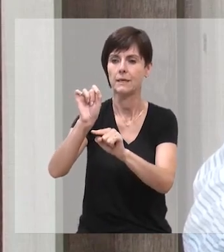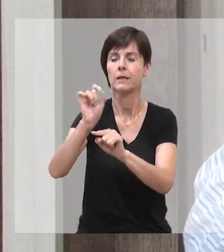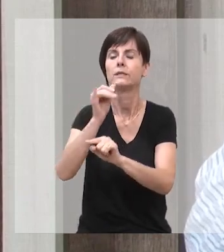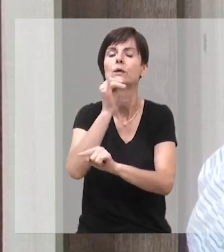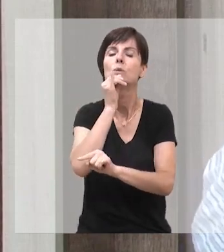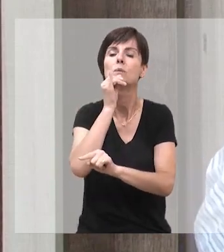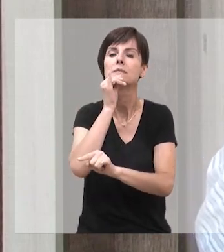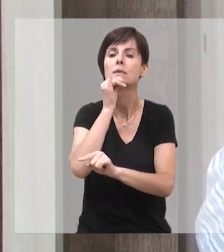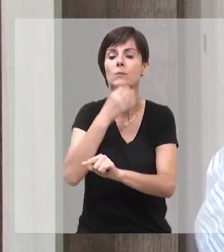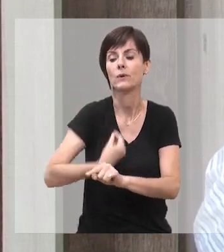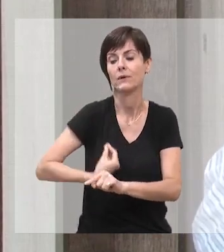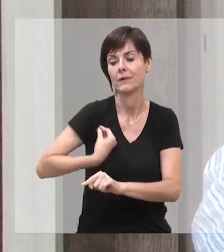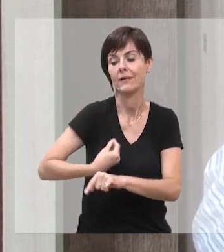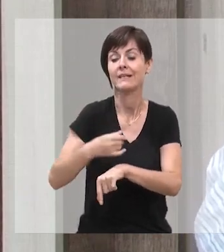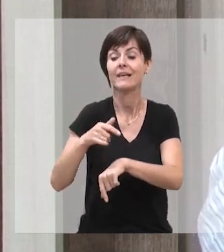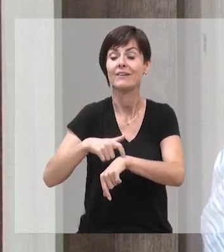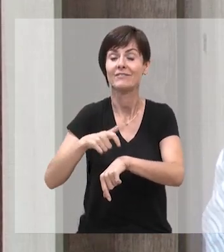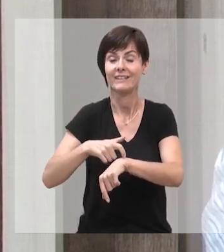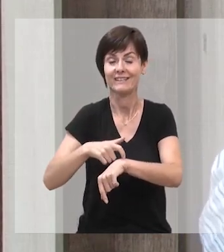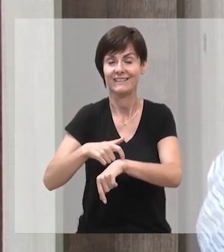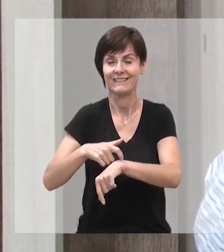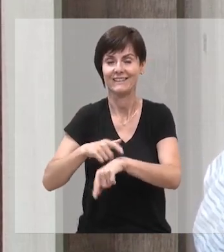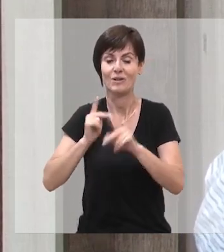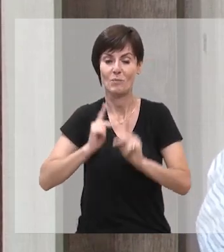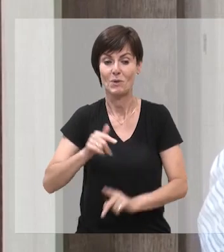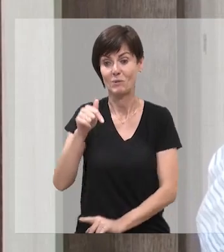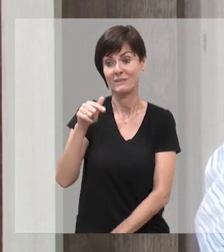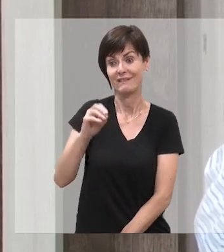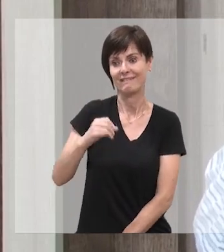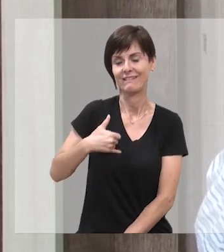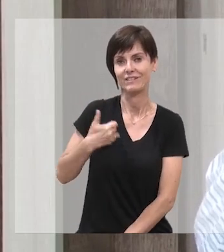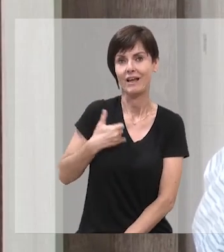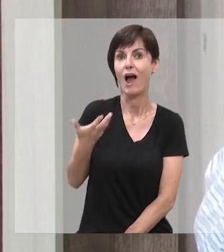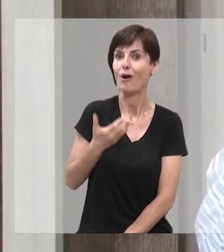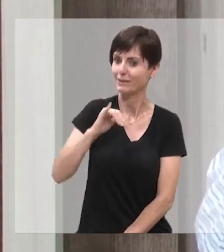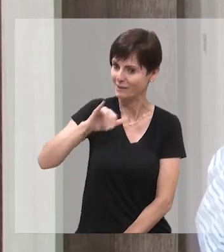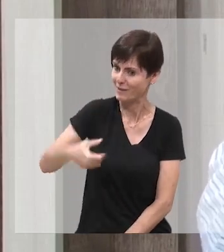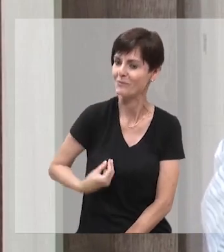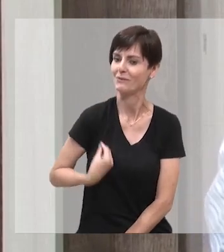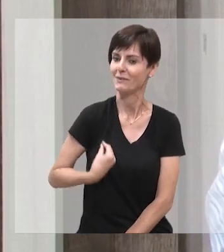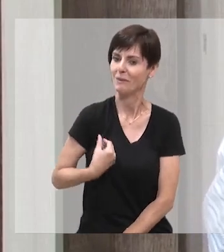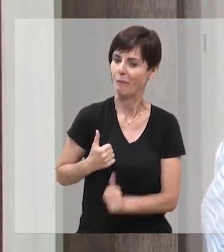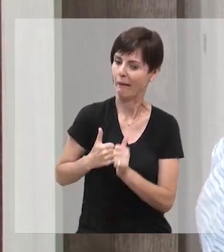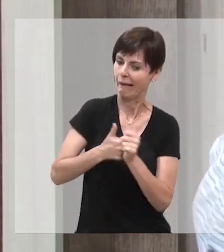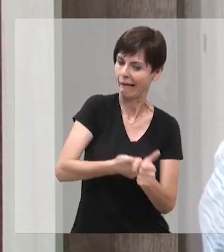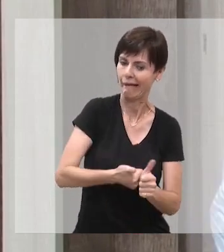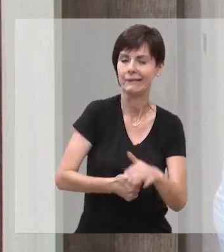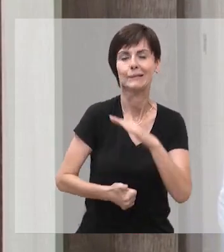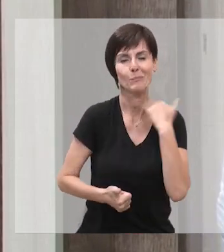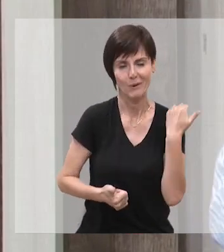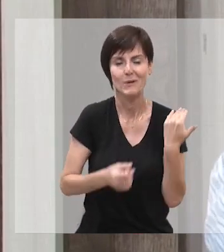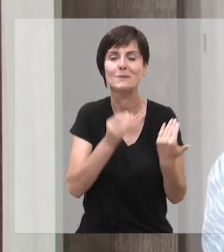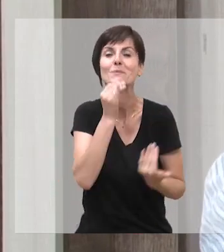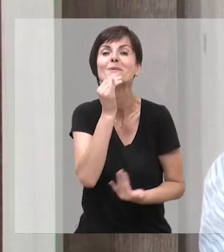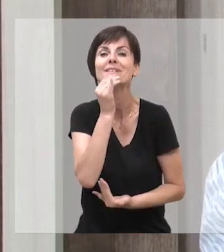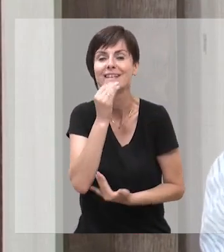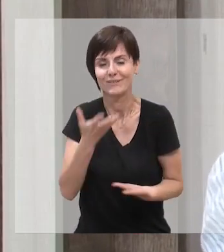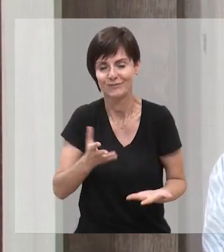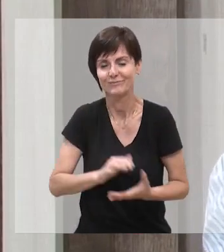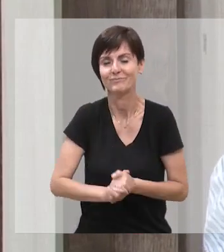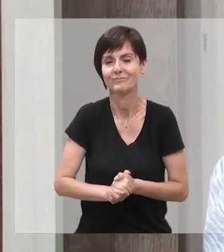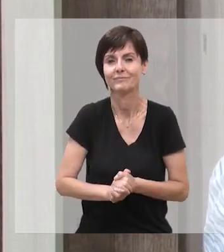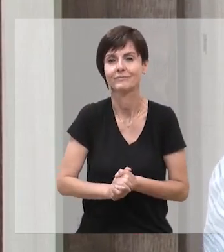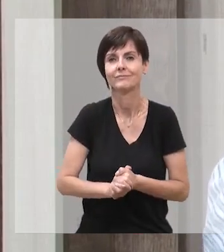questão da longevidade e do fator tempo, o sujeito aos 70 anos, bom, agora tem que aproveitar mesmo, que eu já estou com 70 anos, enfim.